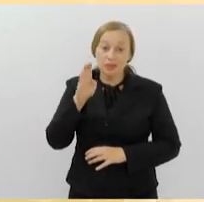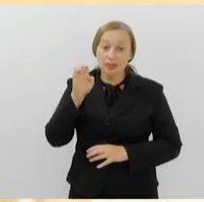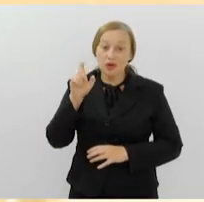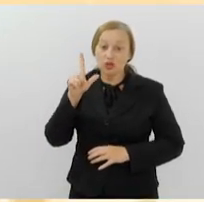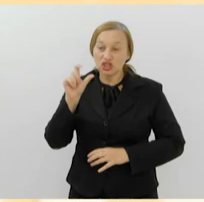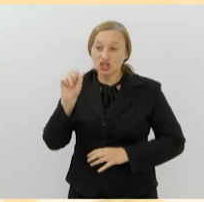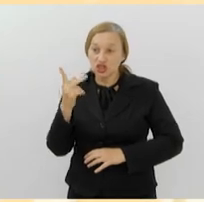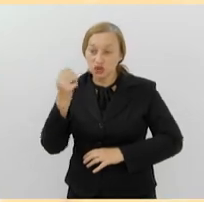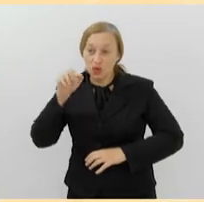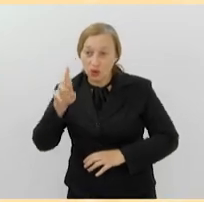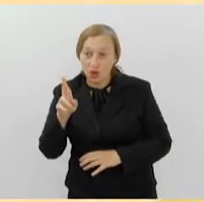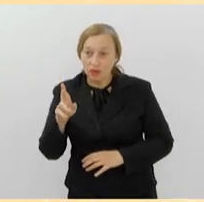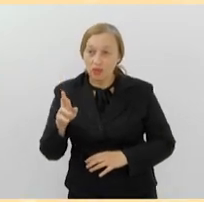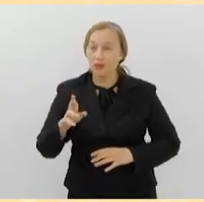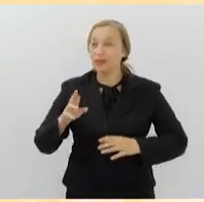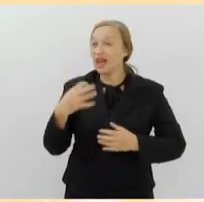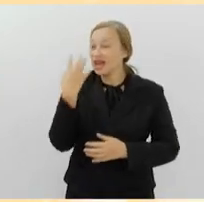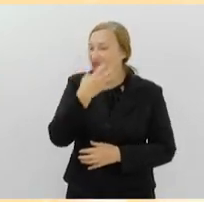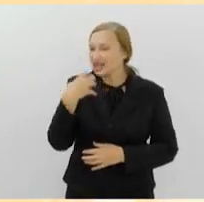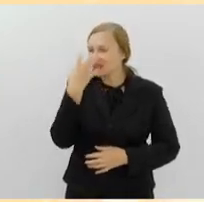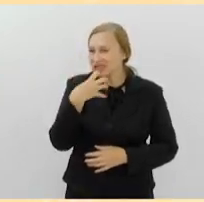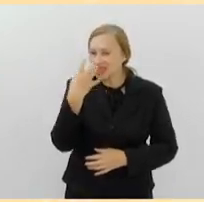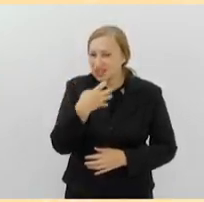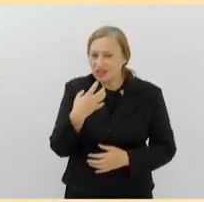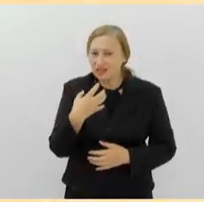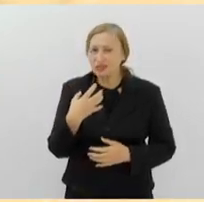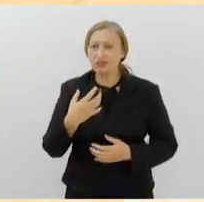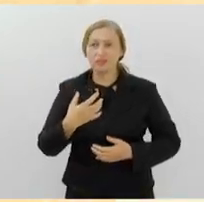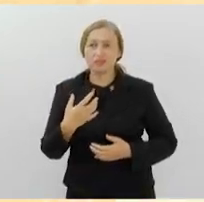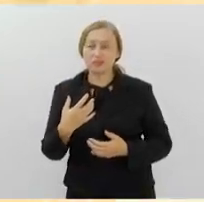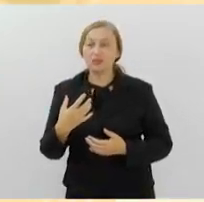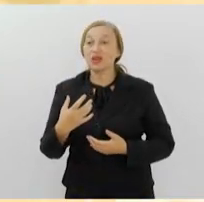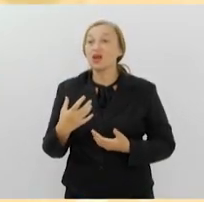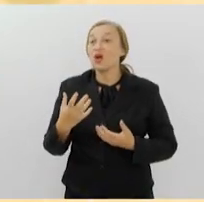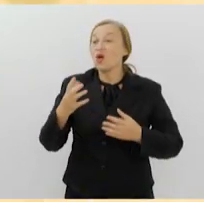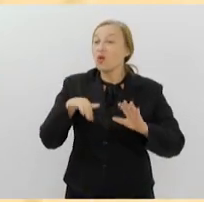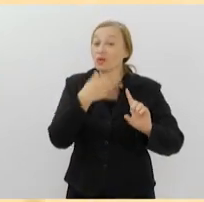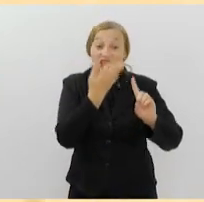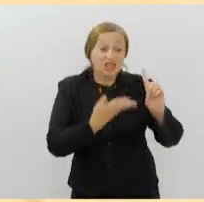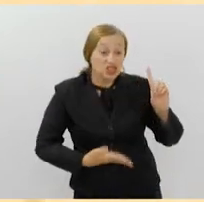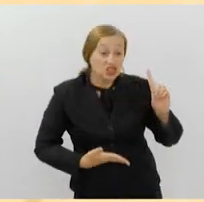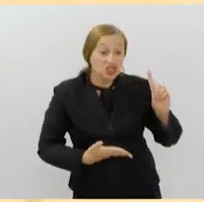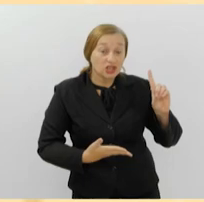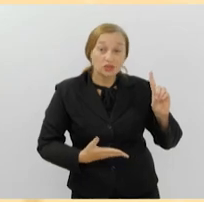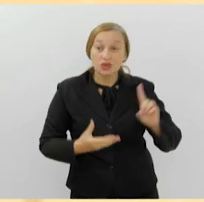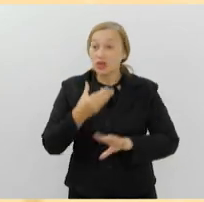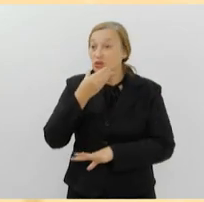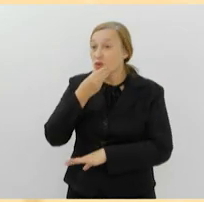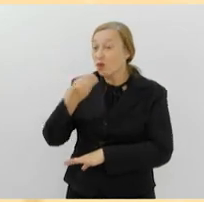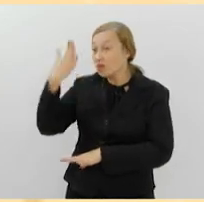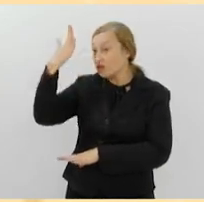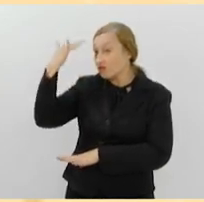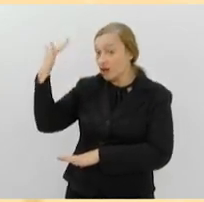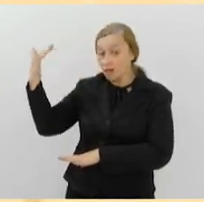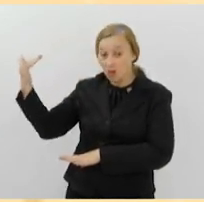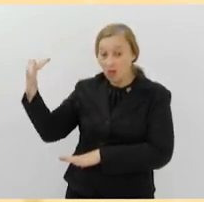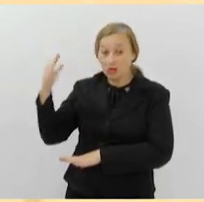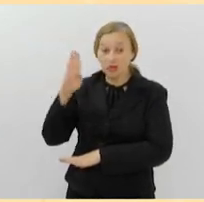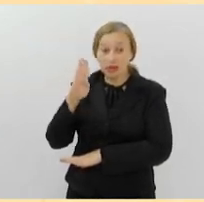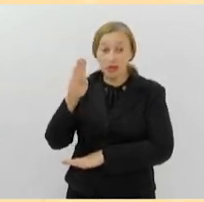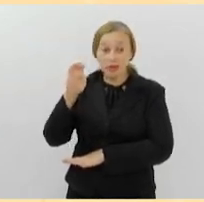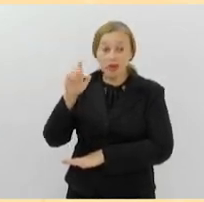palco, o multiartista reinterpreta as composições de Belchior, homenageando e difundindo o repertório de um dos mais relevantes